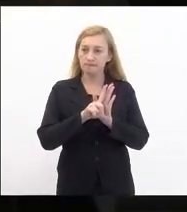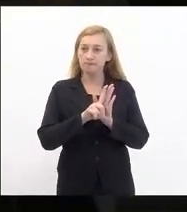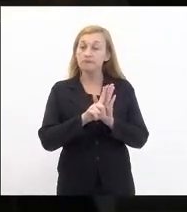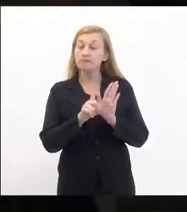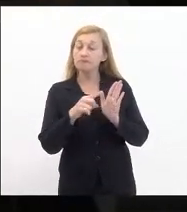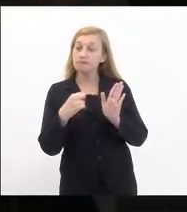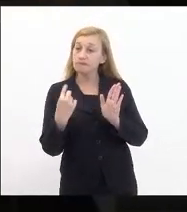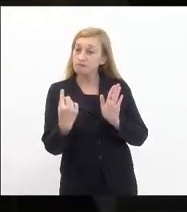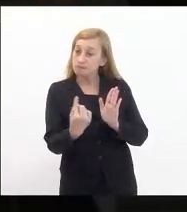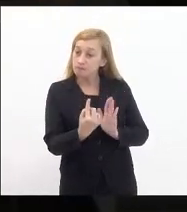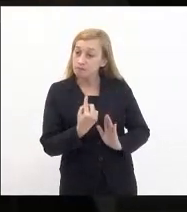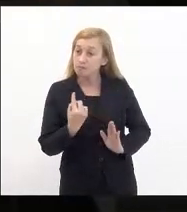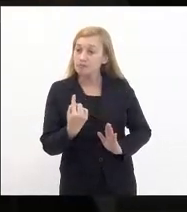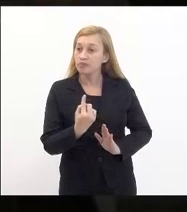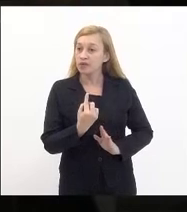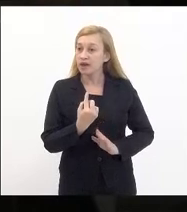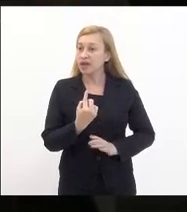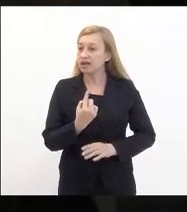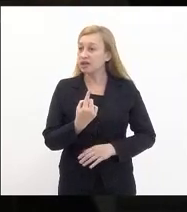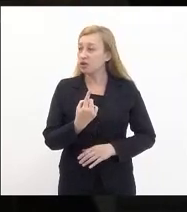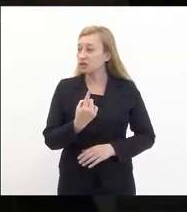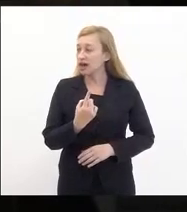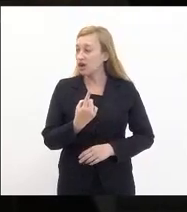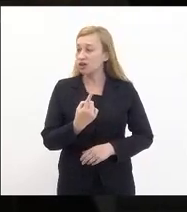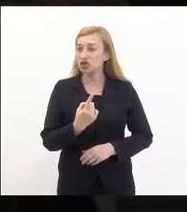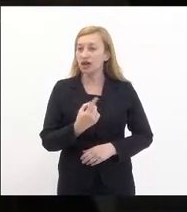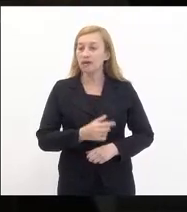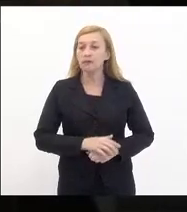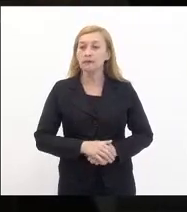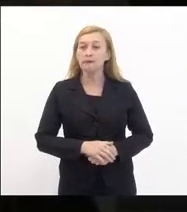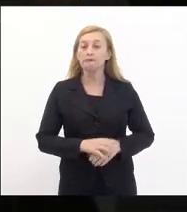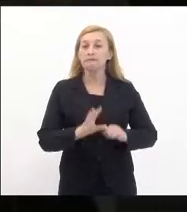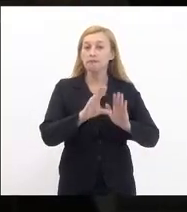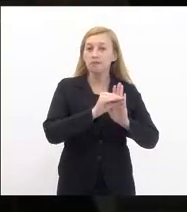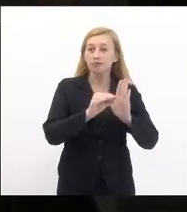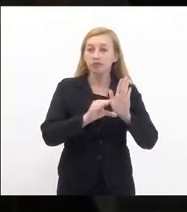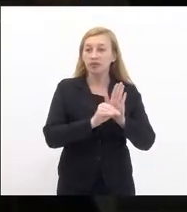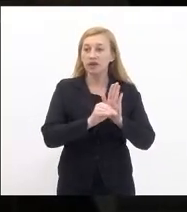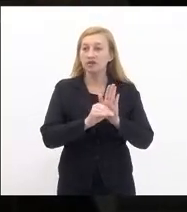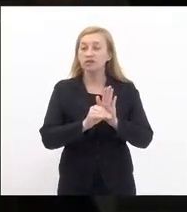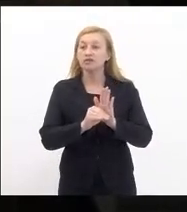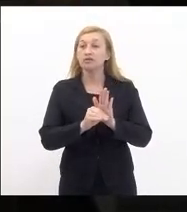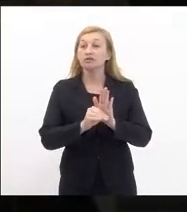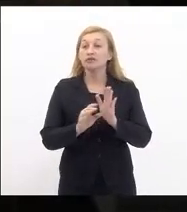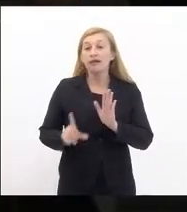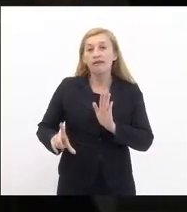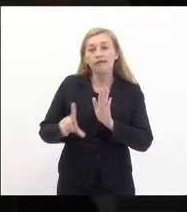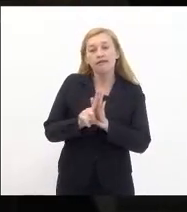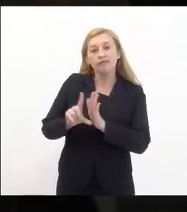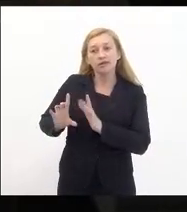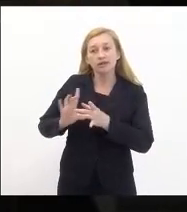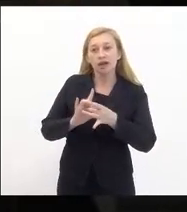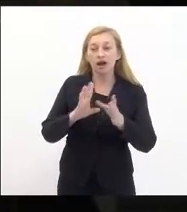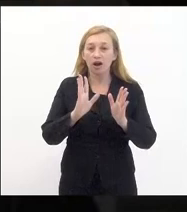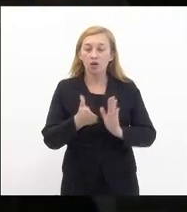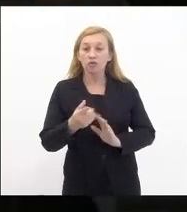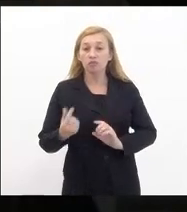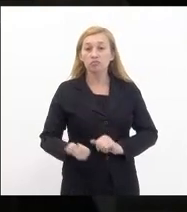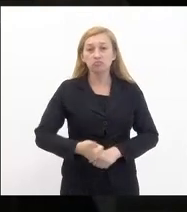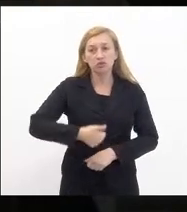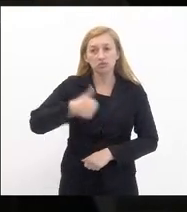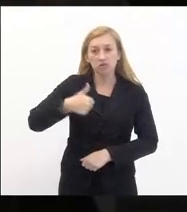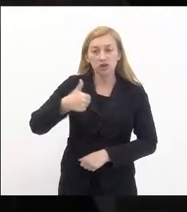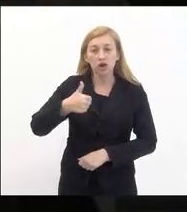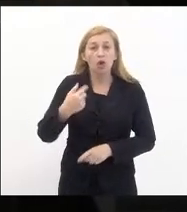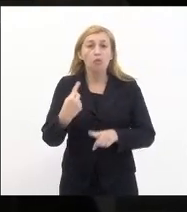debruçamos sobre a sequência o conteúdo dessas leis complementares então esse é o primeiro ponto e